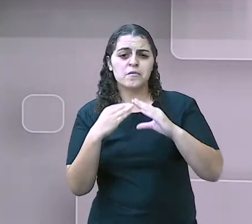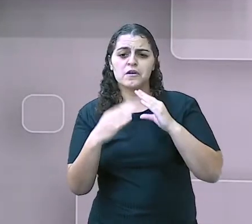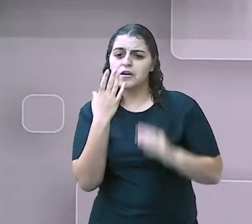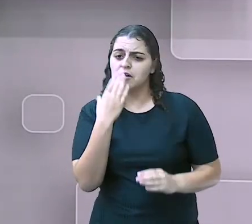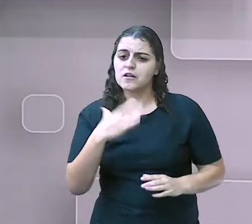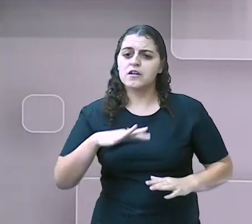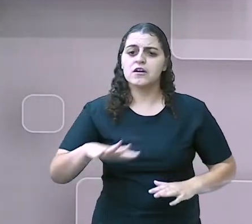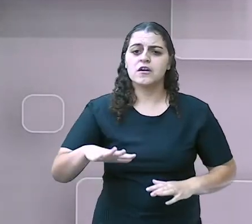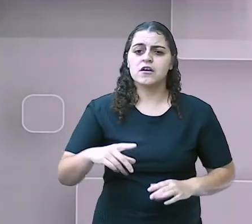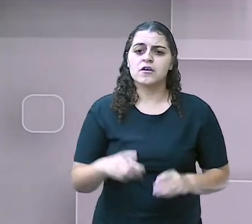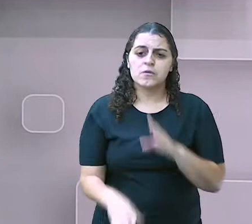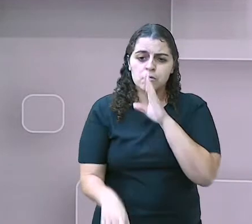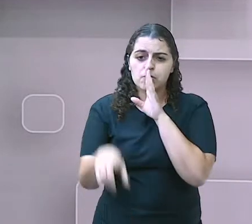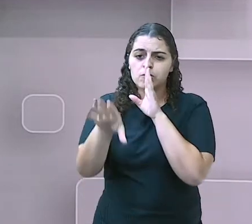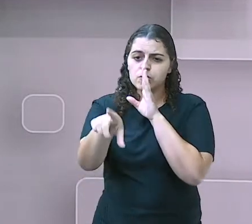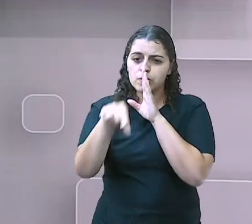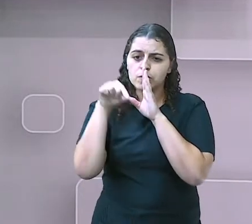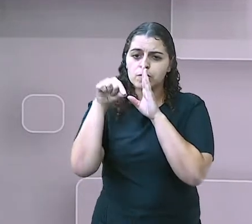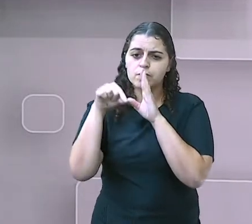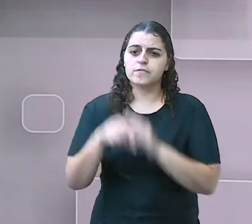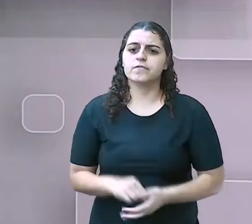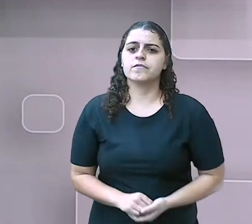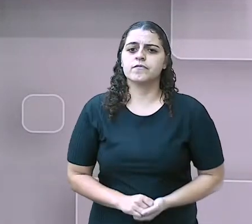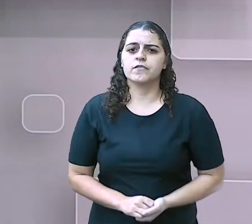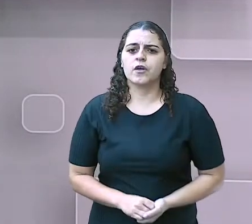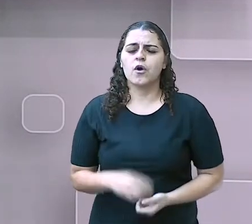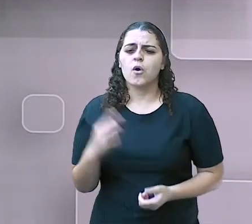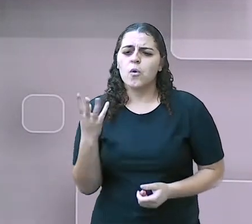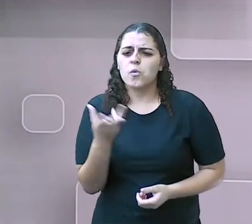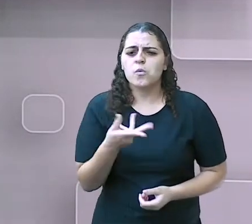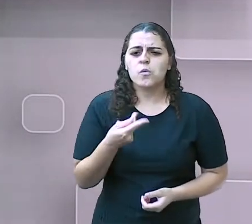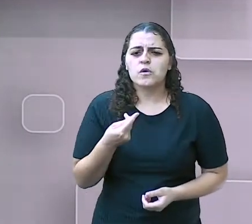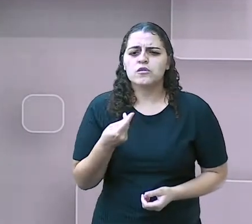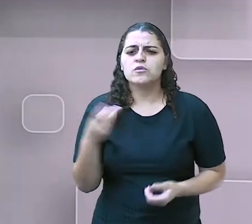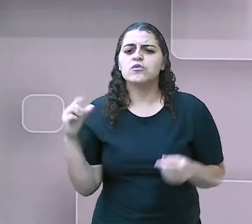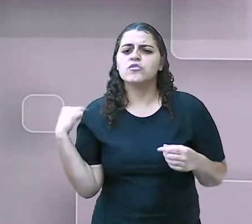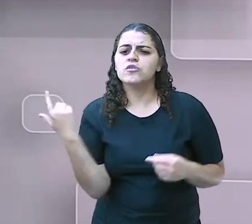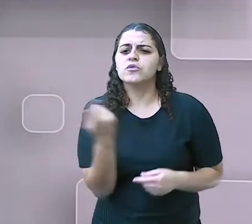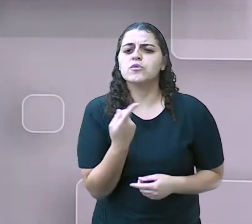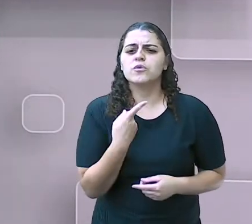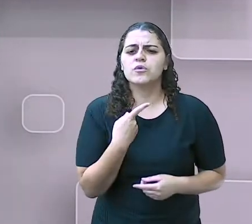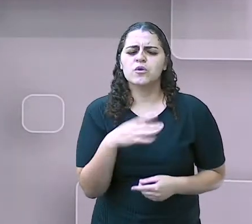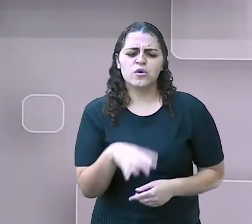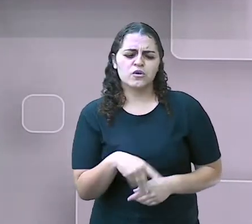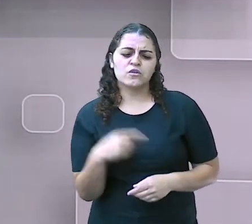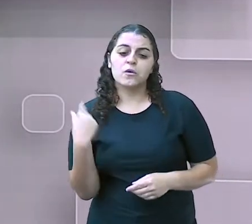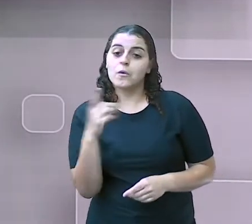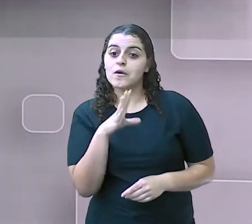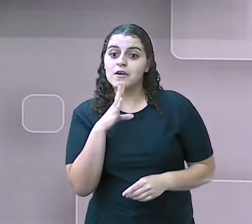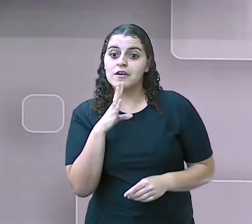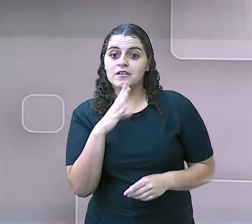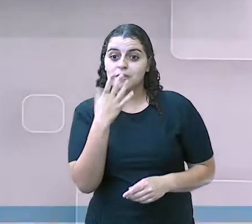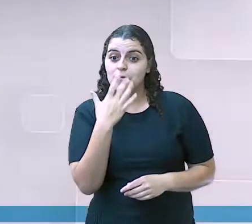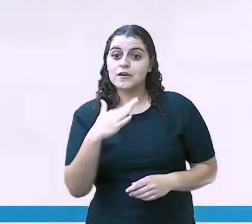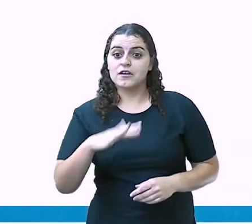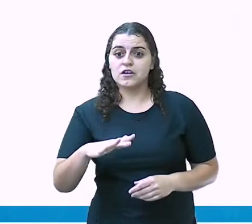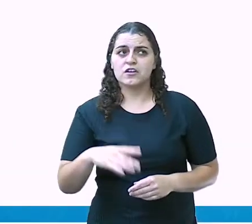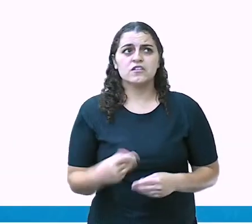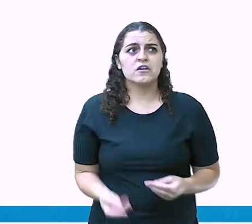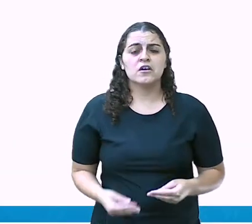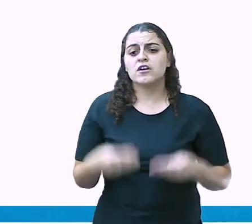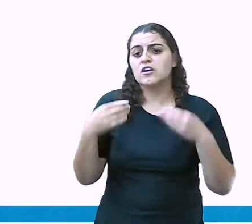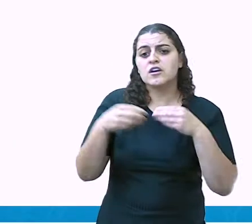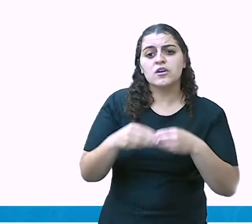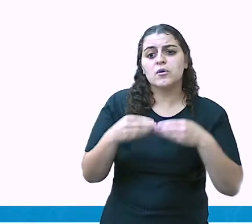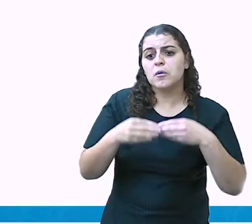criança com o mutismo seletivo? Quanto de nós, né? A gente não conhece aí uma criança que não cumprimenta os